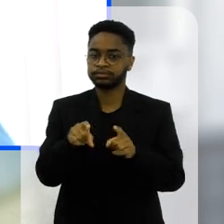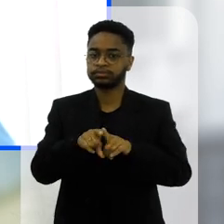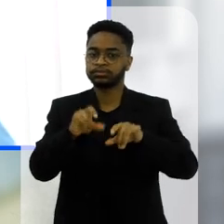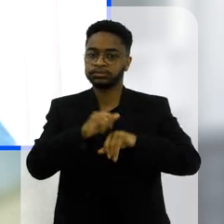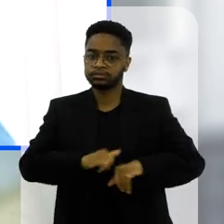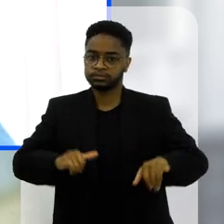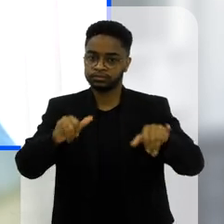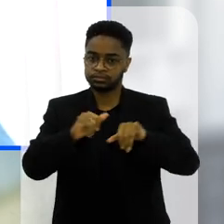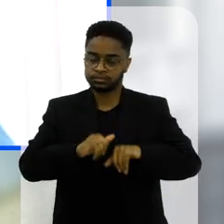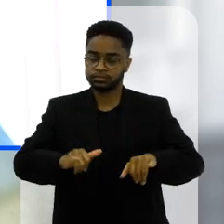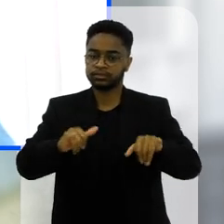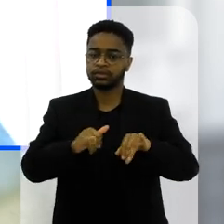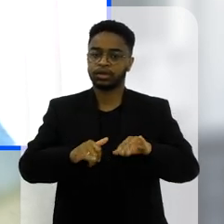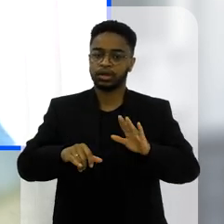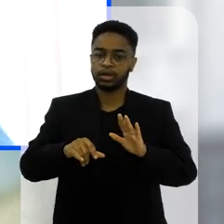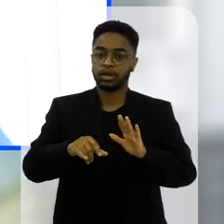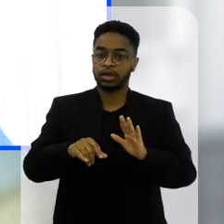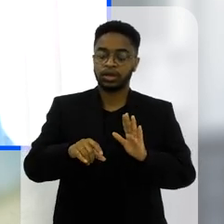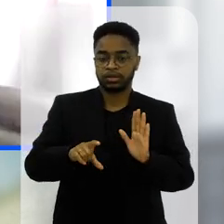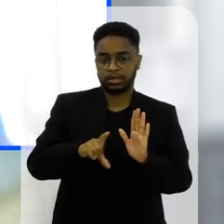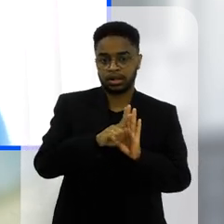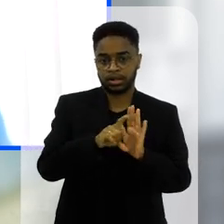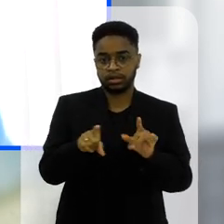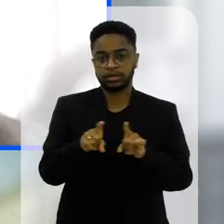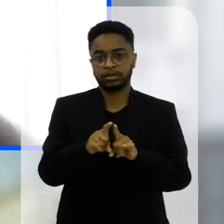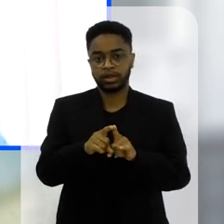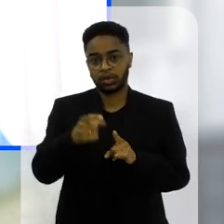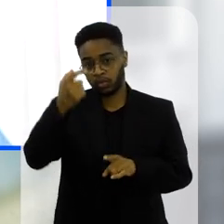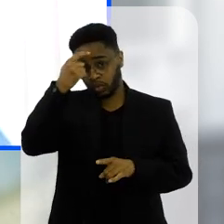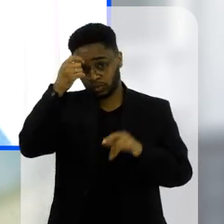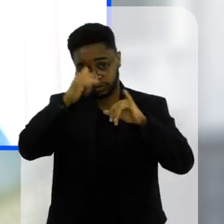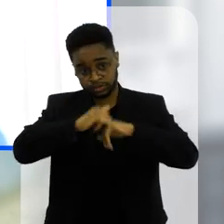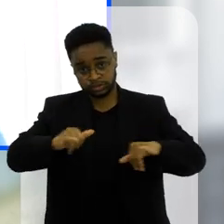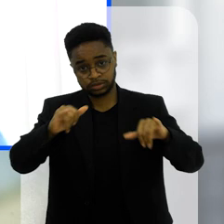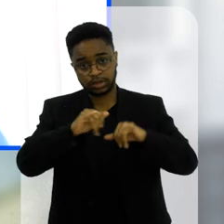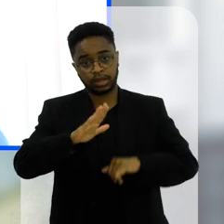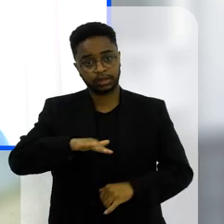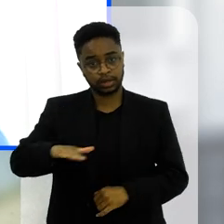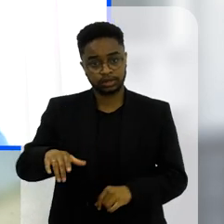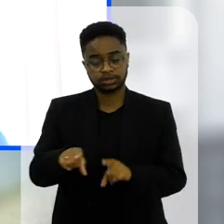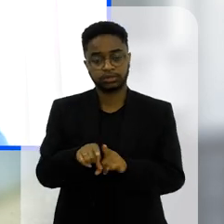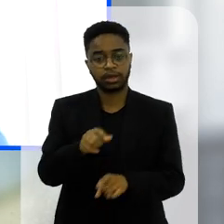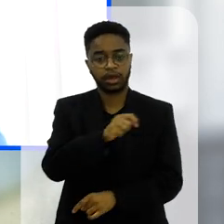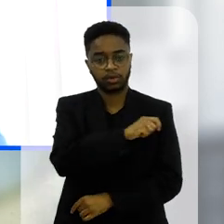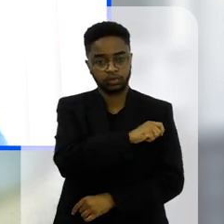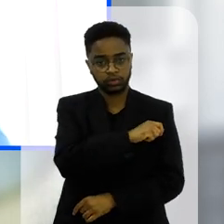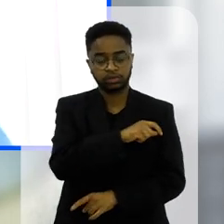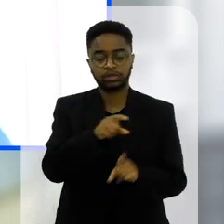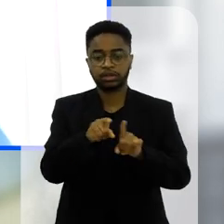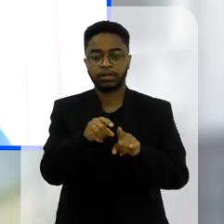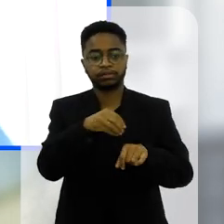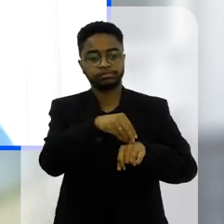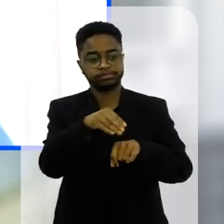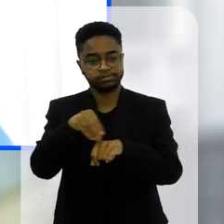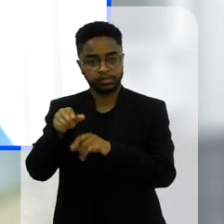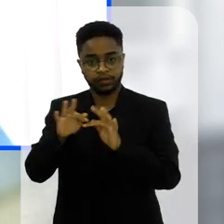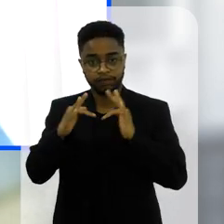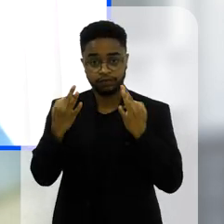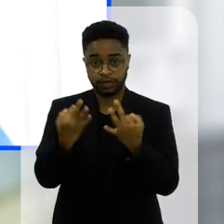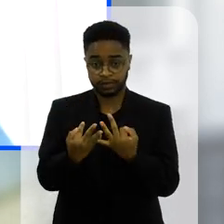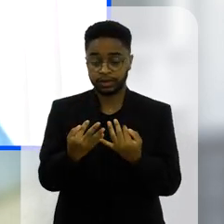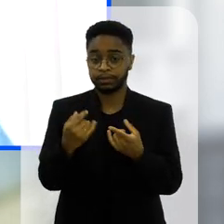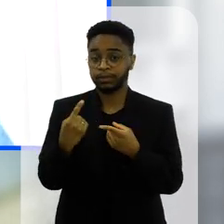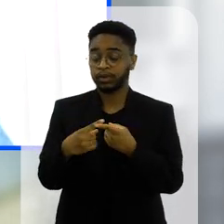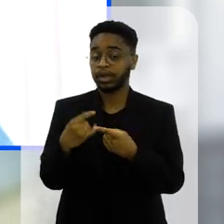divulgação da medida de conscientização não só das crianças dos nossos alunos ali mas também das famílias em relação a essa medida